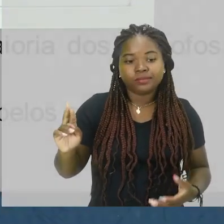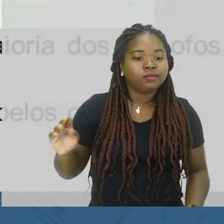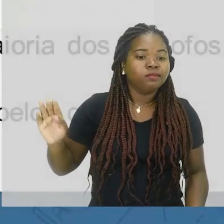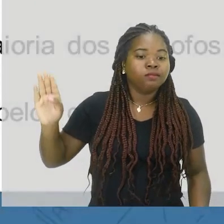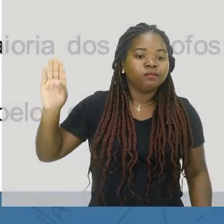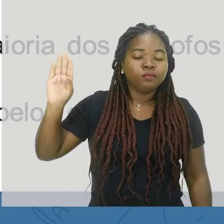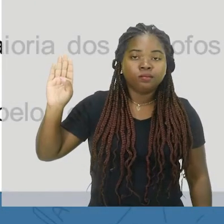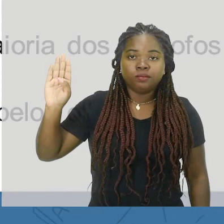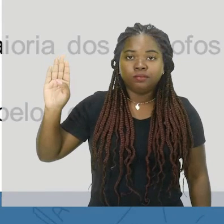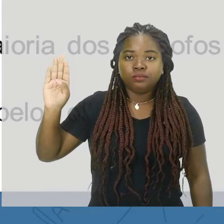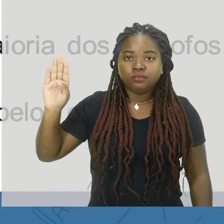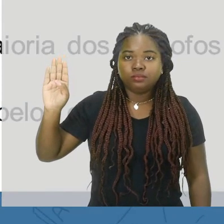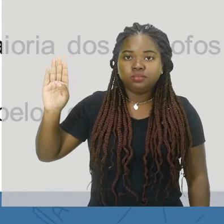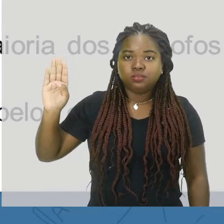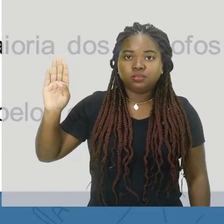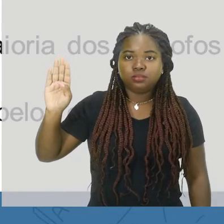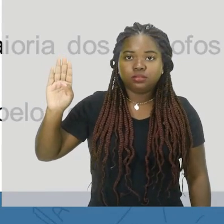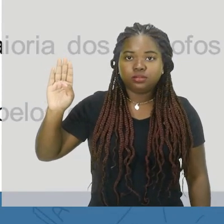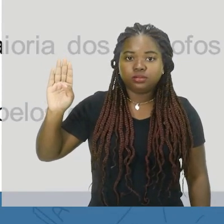ondulatório para a luz, né,